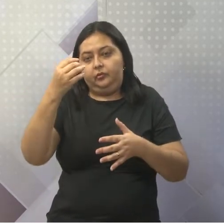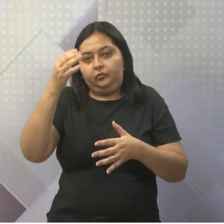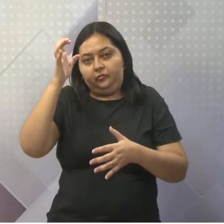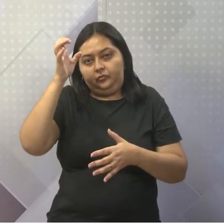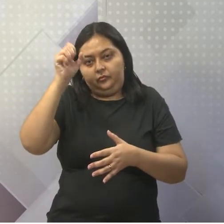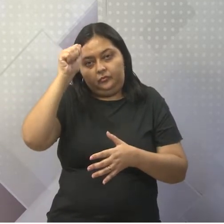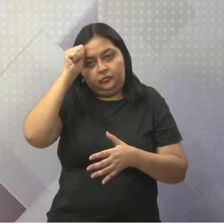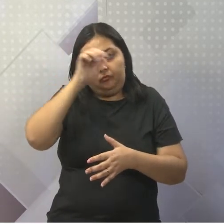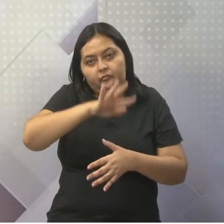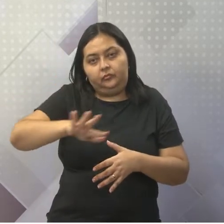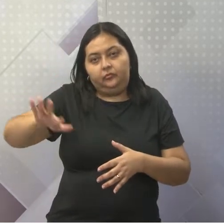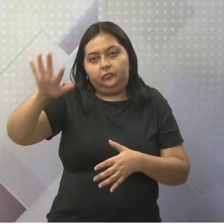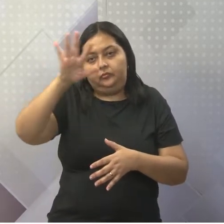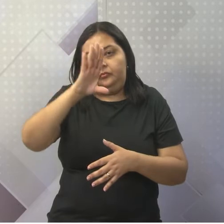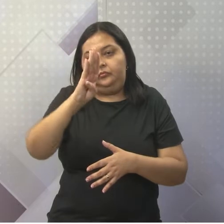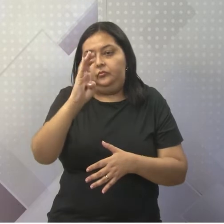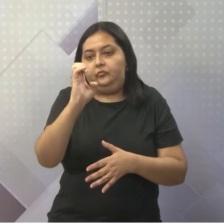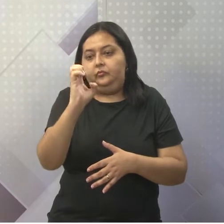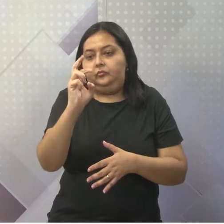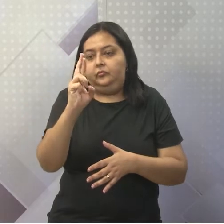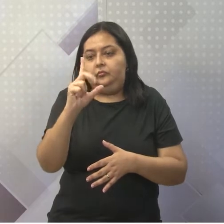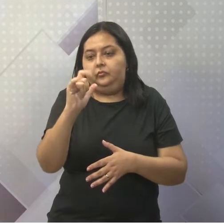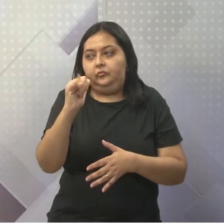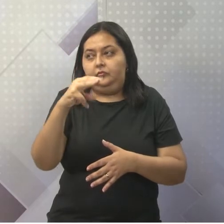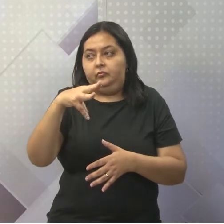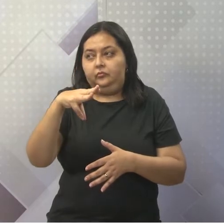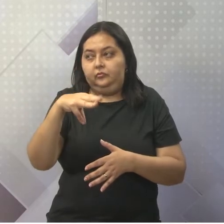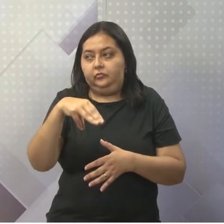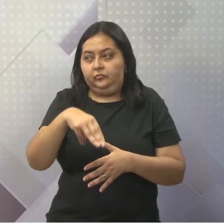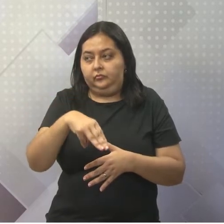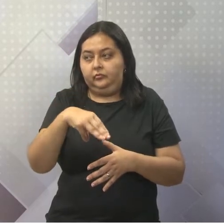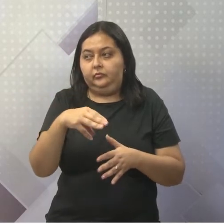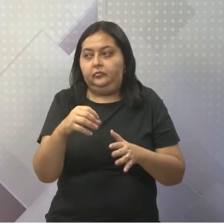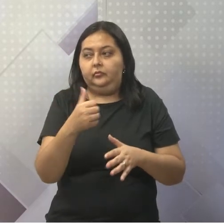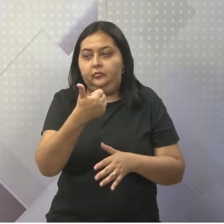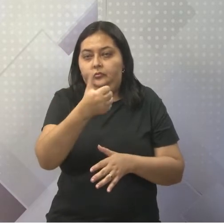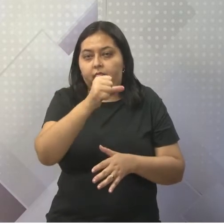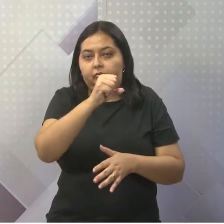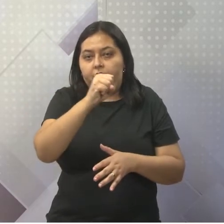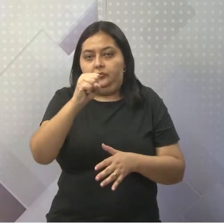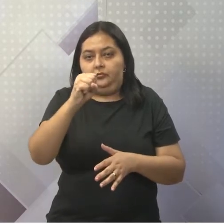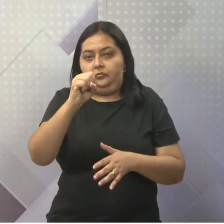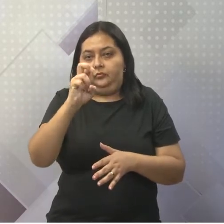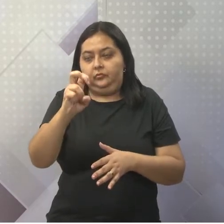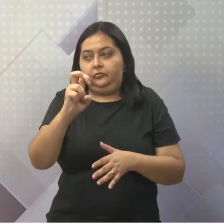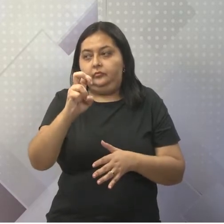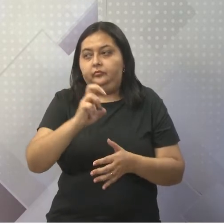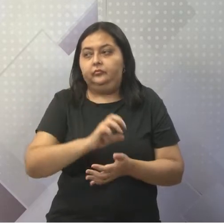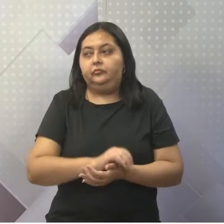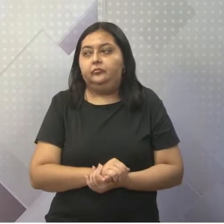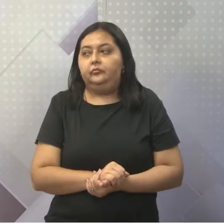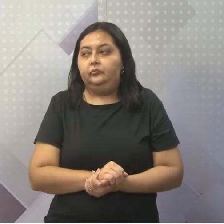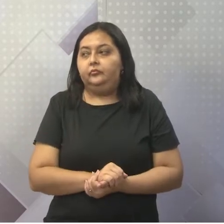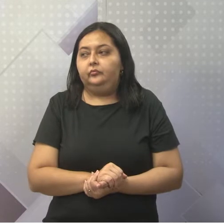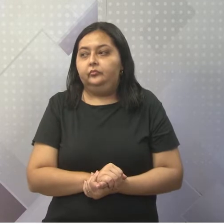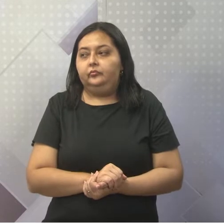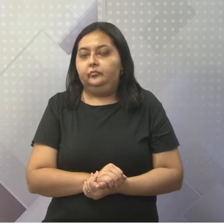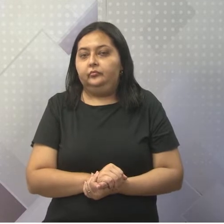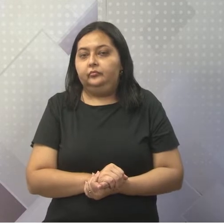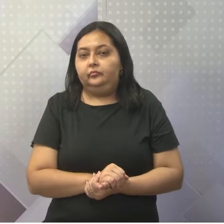Conferência de Berlim em 1885. Então, eu gostaria que vocês atentassem que